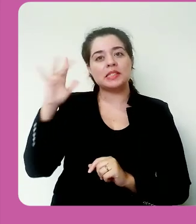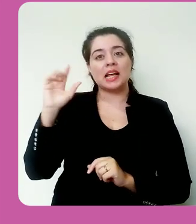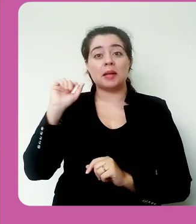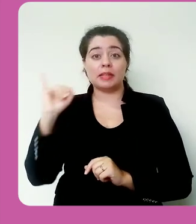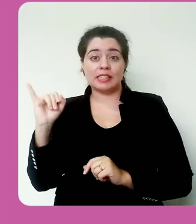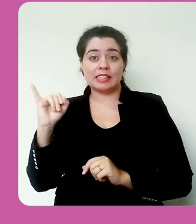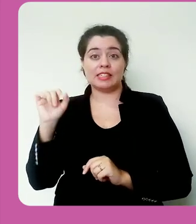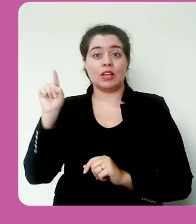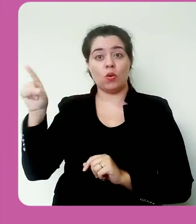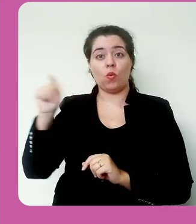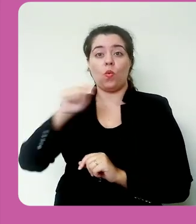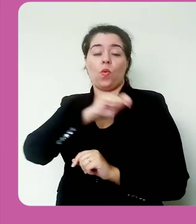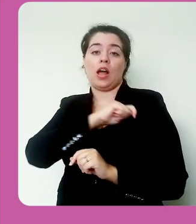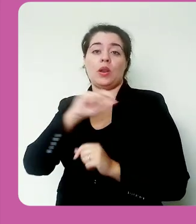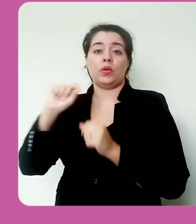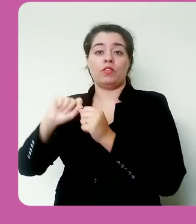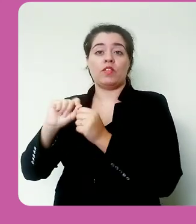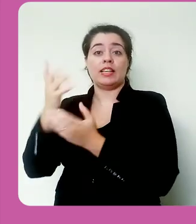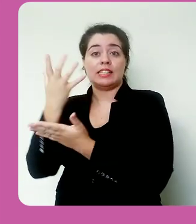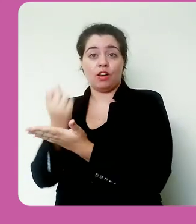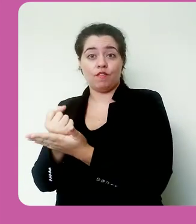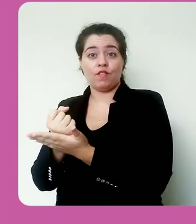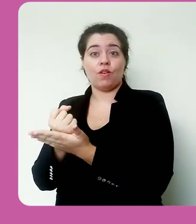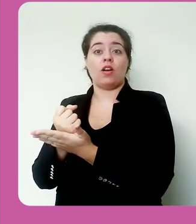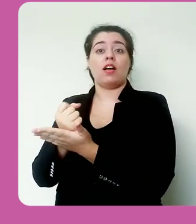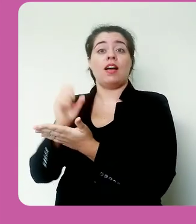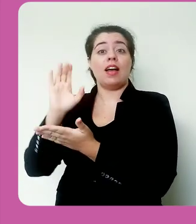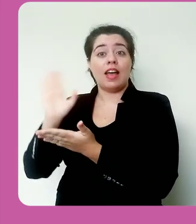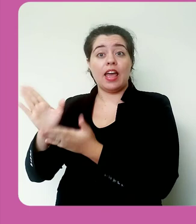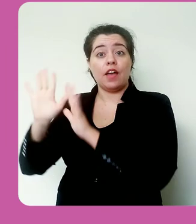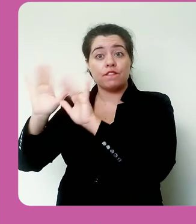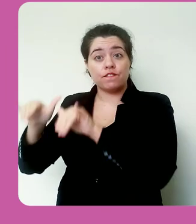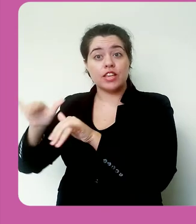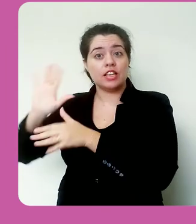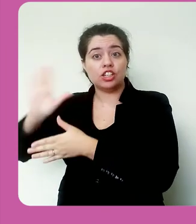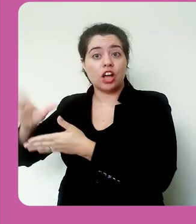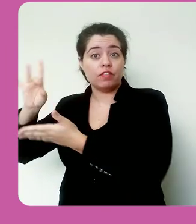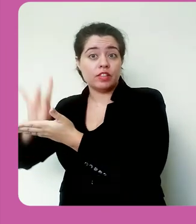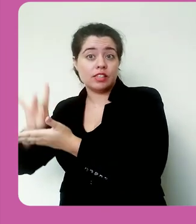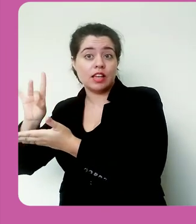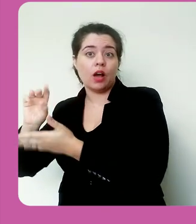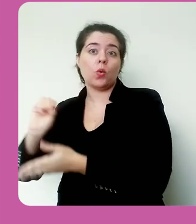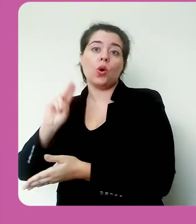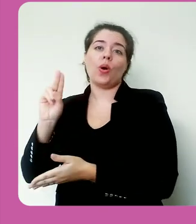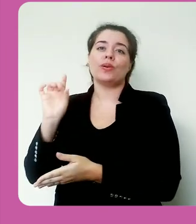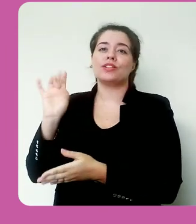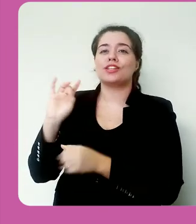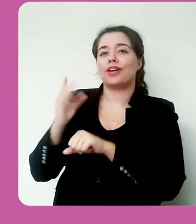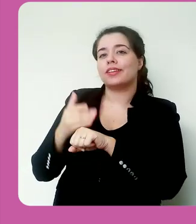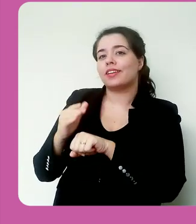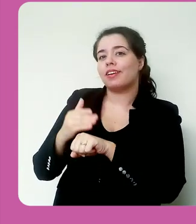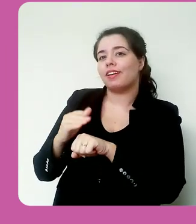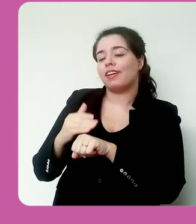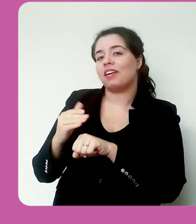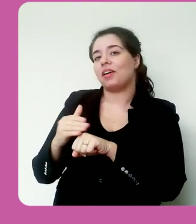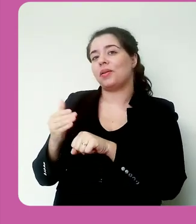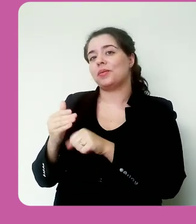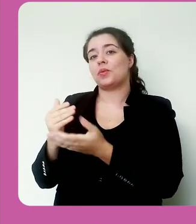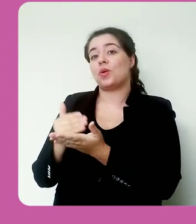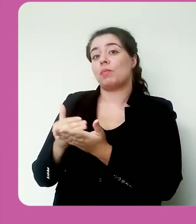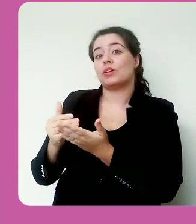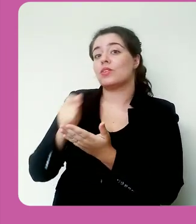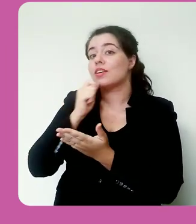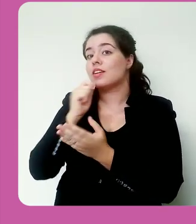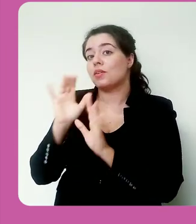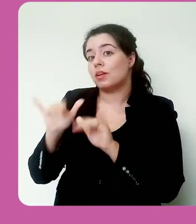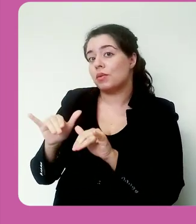se aquela tarefa que ele salvou é a tarefa final, ou se é um rascunho apenas.